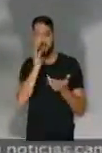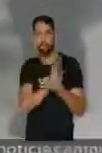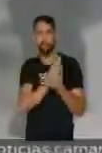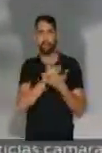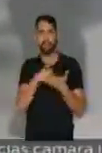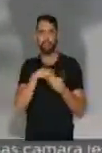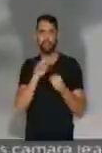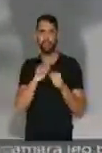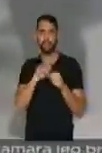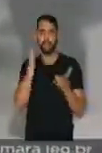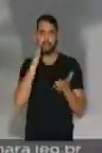ponto.